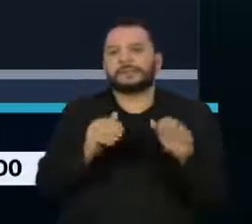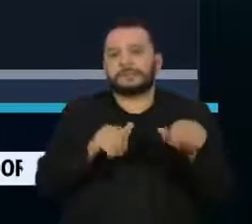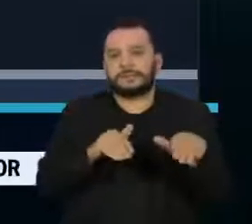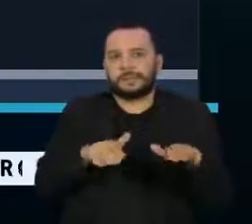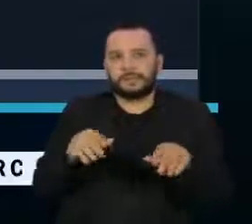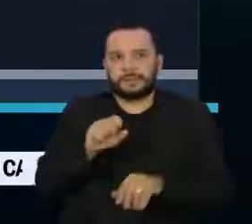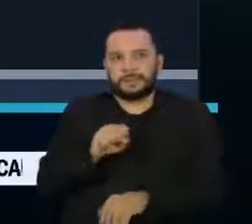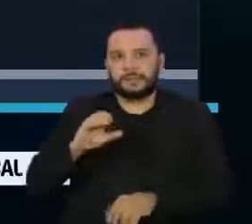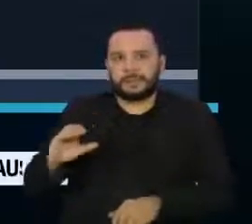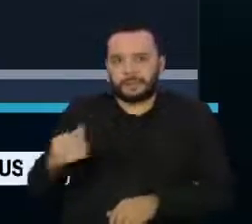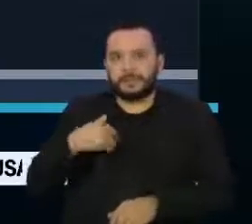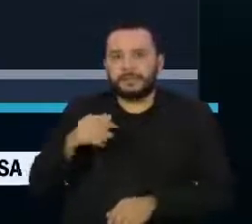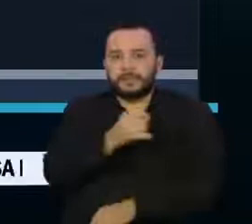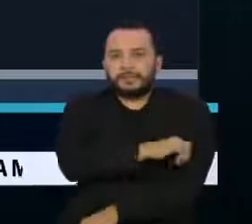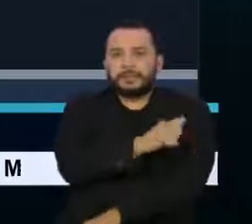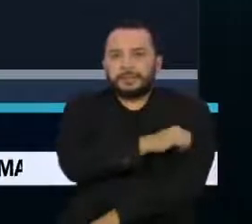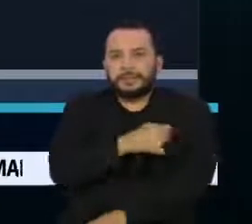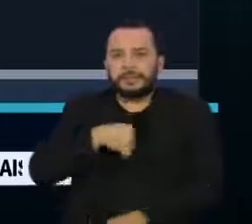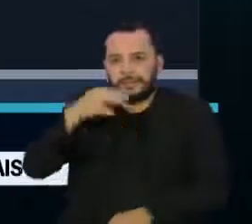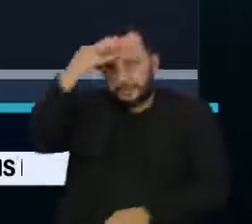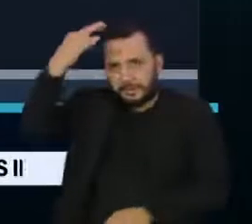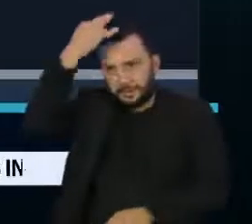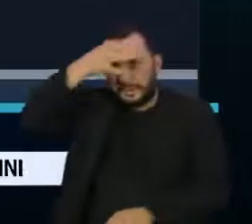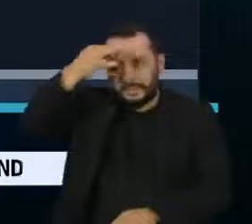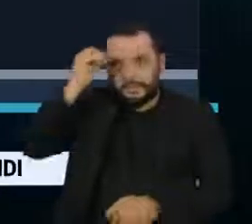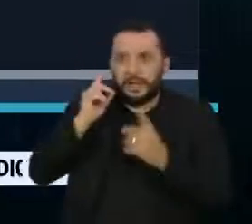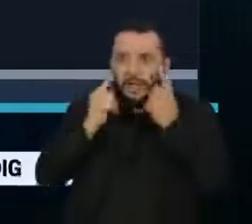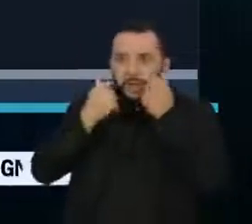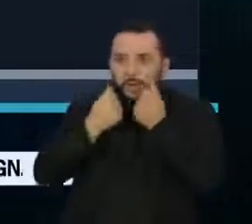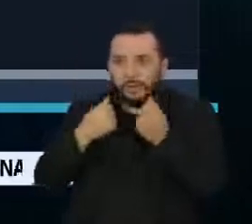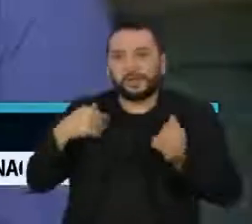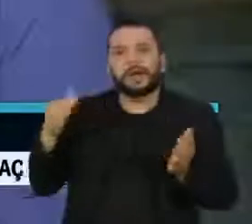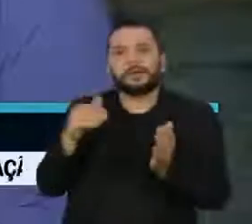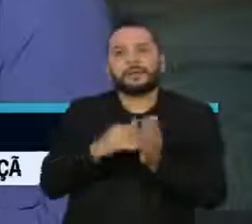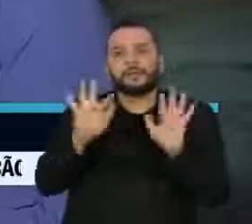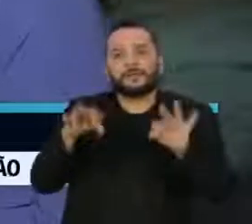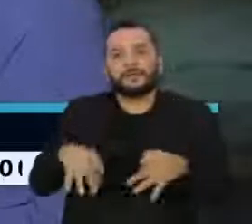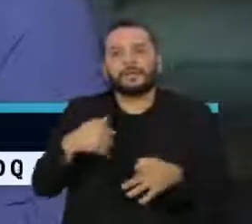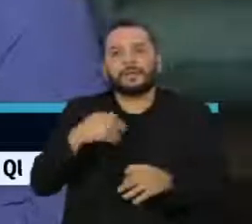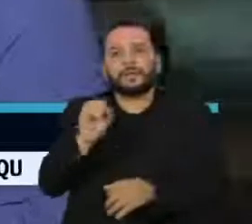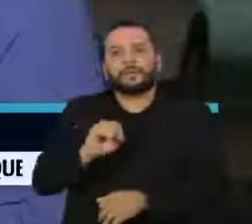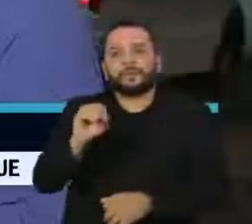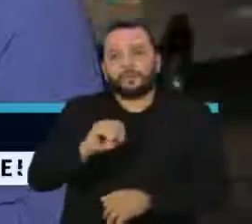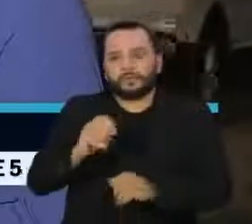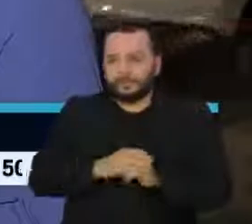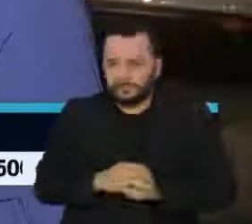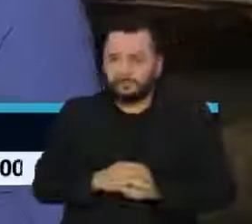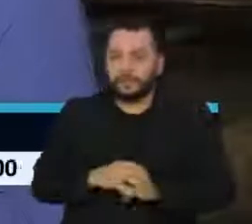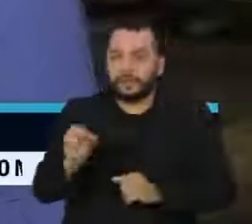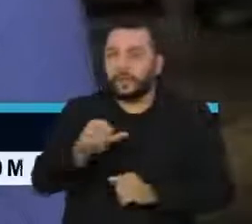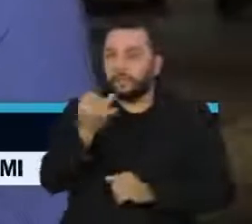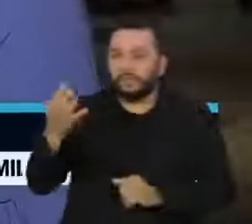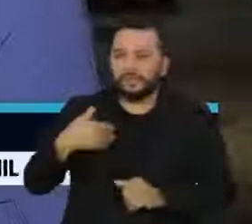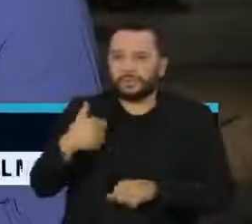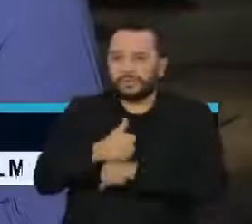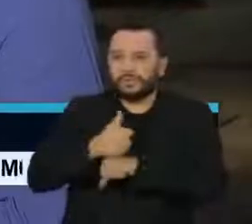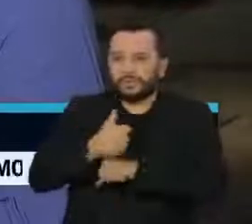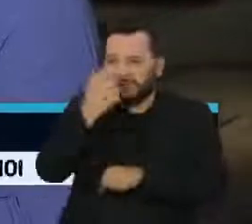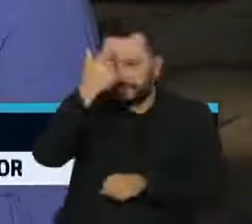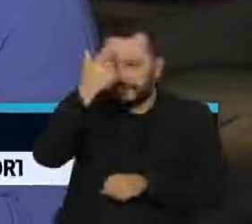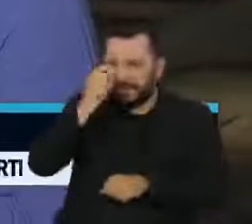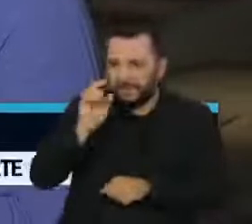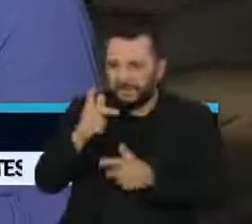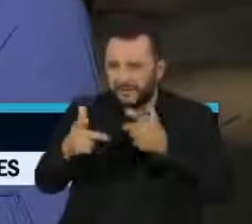Santa Catarina, Rio de Janeiro, Espírito Santo e Alagoas até o fim de outubro. Para alguns especialistas, não basta antecipar a vacinação.